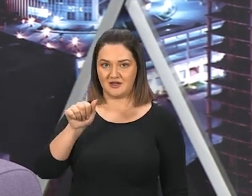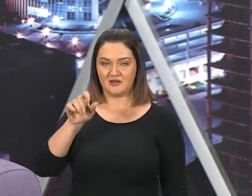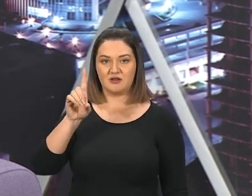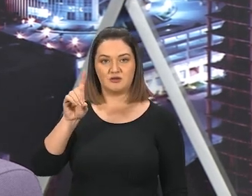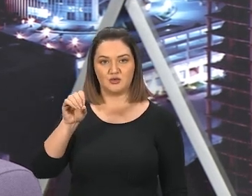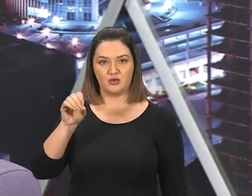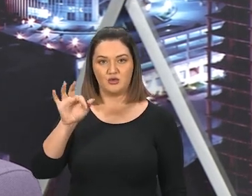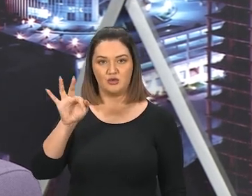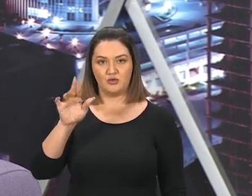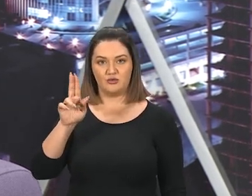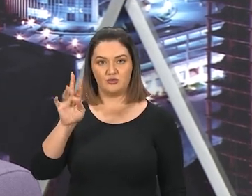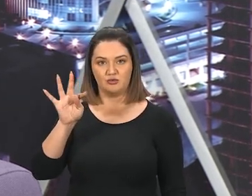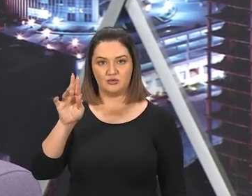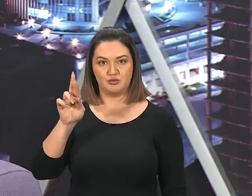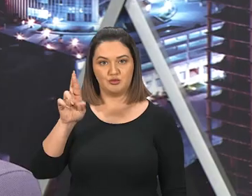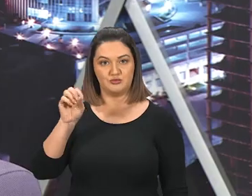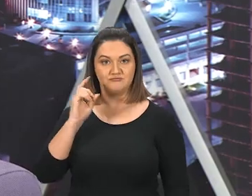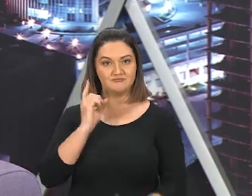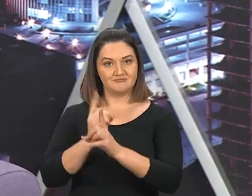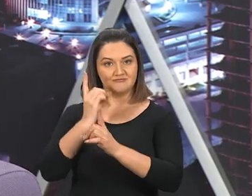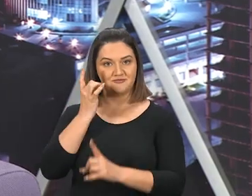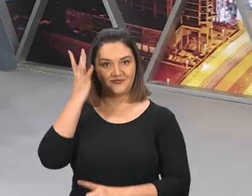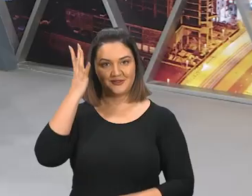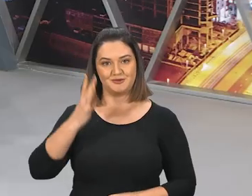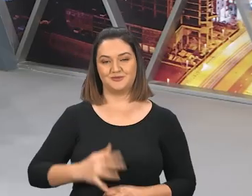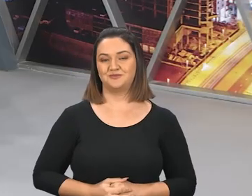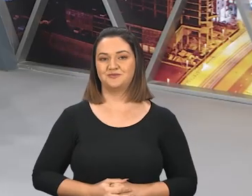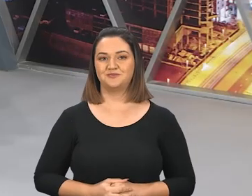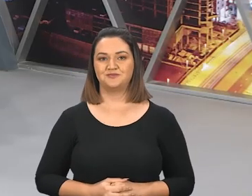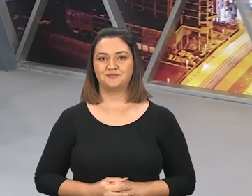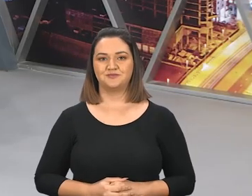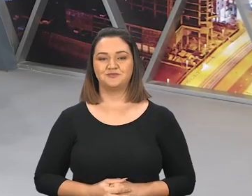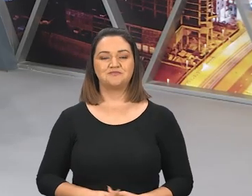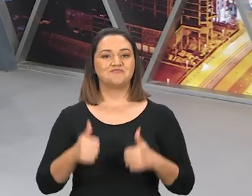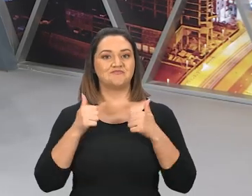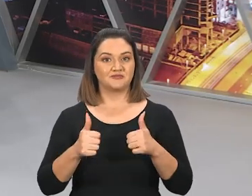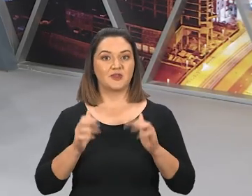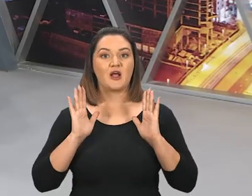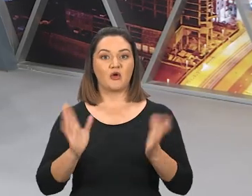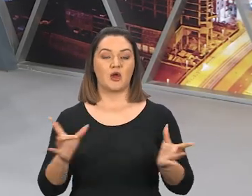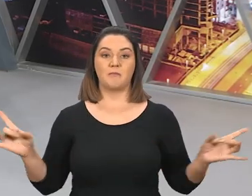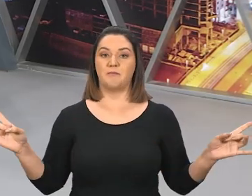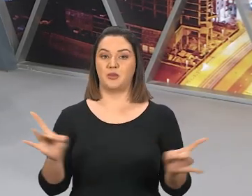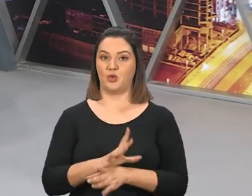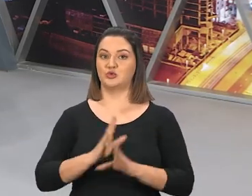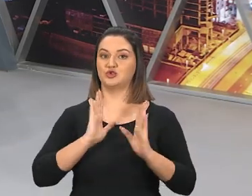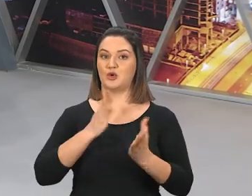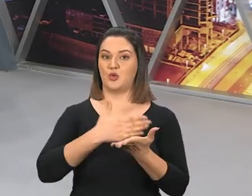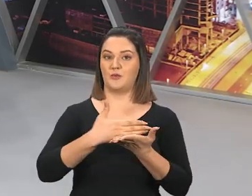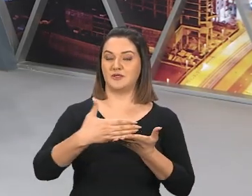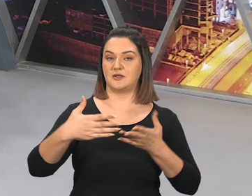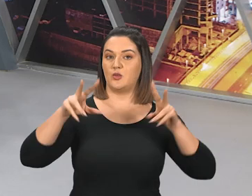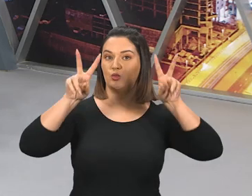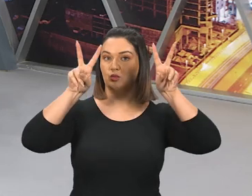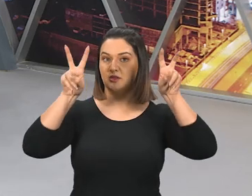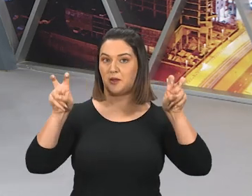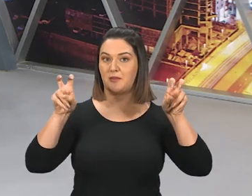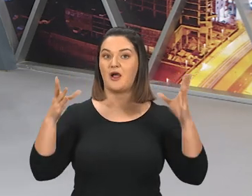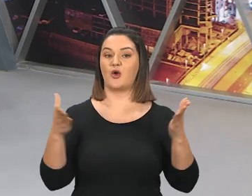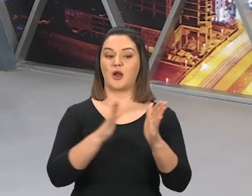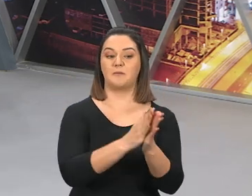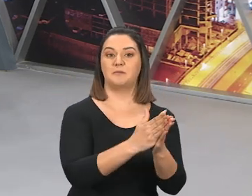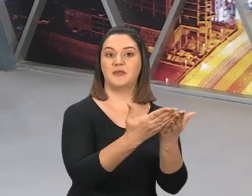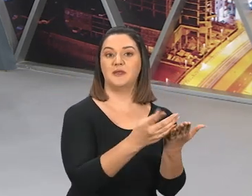o nosso programa nestas redes sociais. Muito bem, estamos prontos para o tema de hoje, e agora